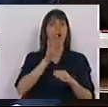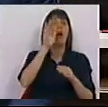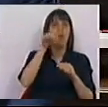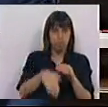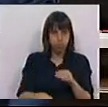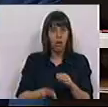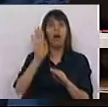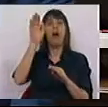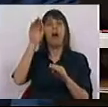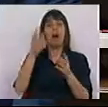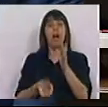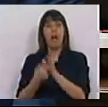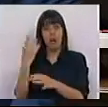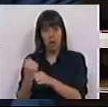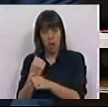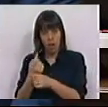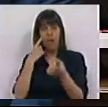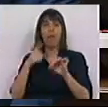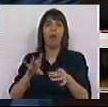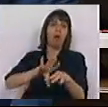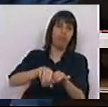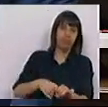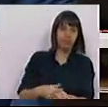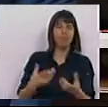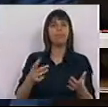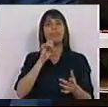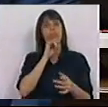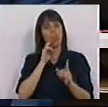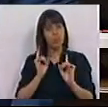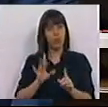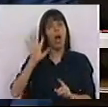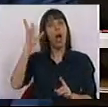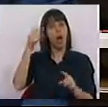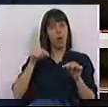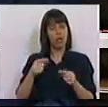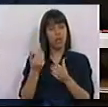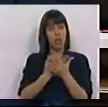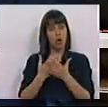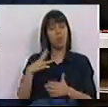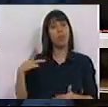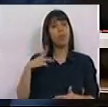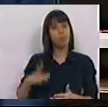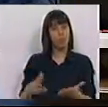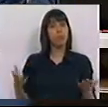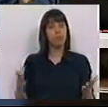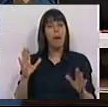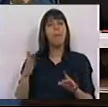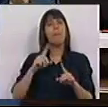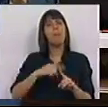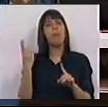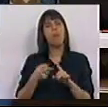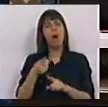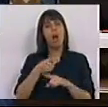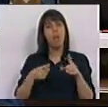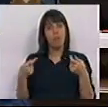voltavam a cair, em que criavam emprego e voltavam a destruir. É possivelmente isso que está a acontecer com a economia portuguesa. No primeiro ano e